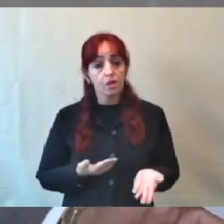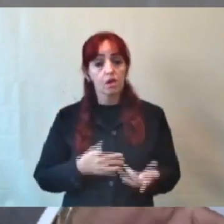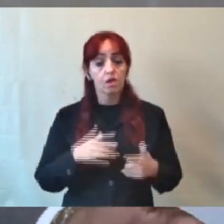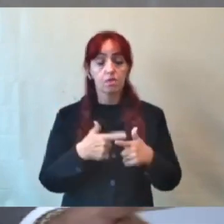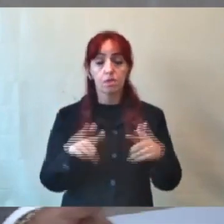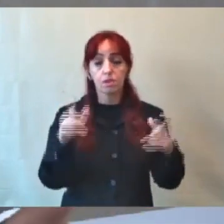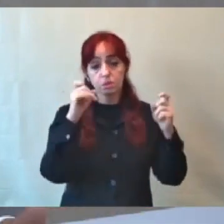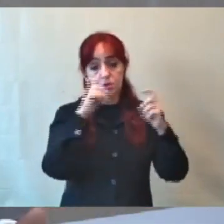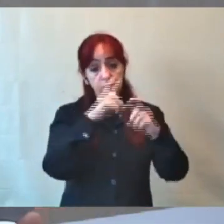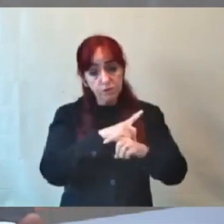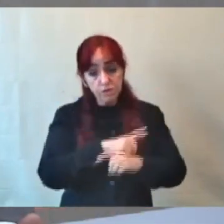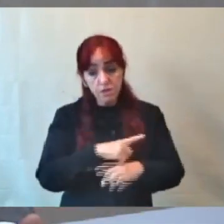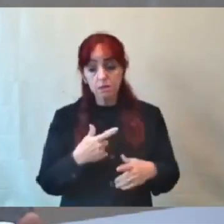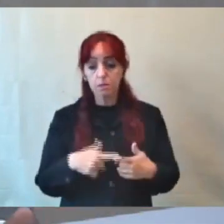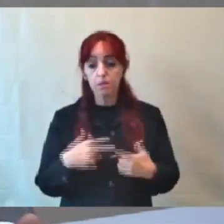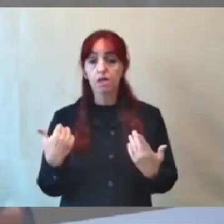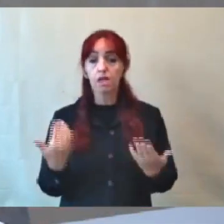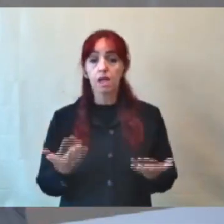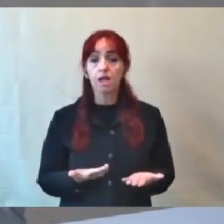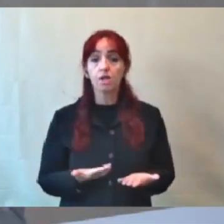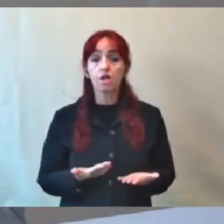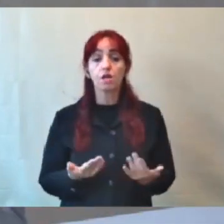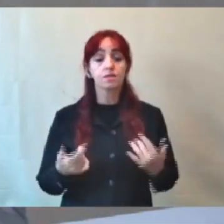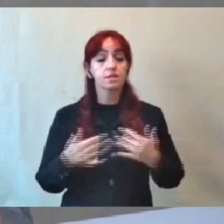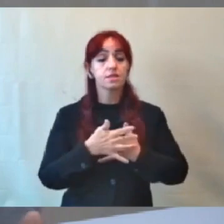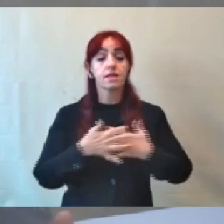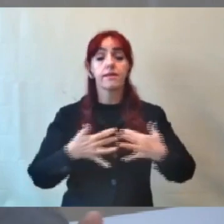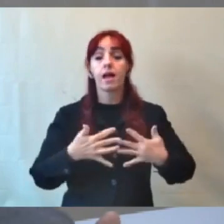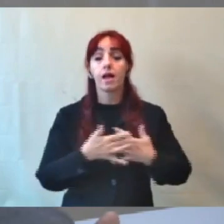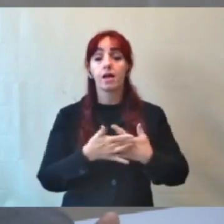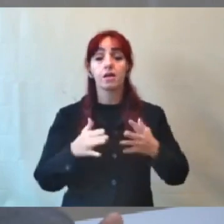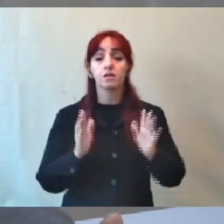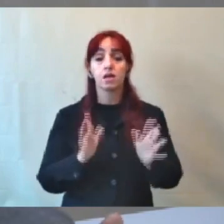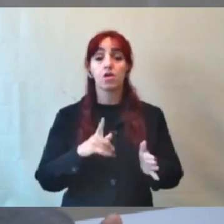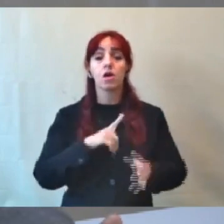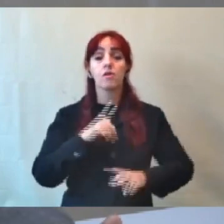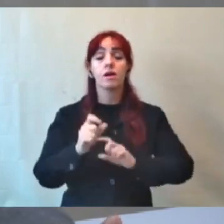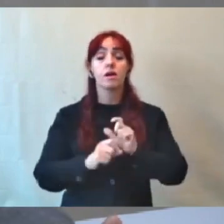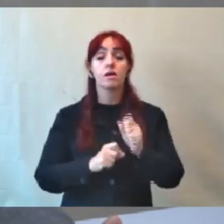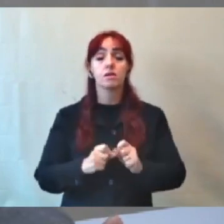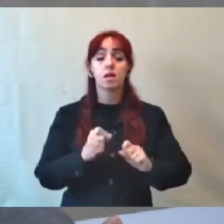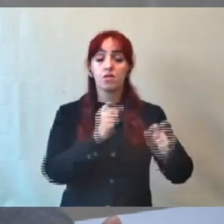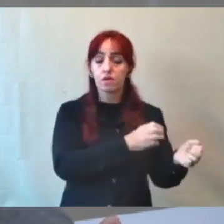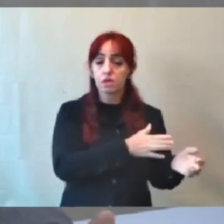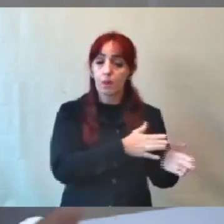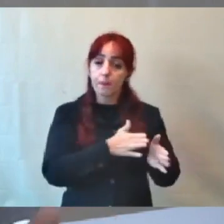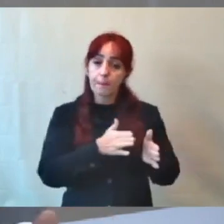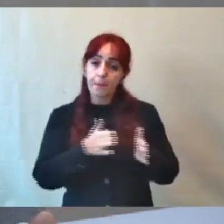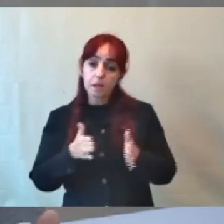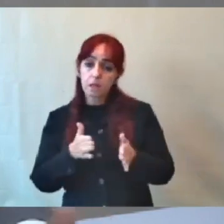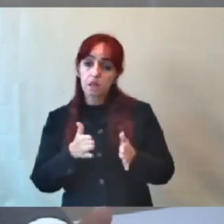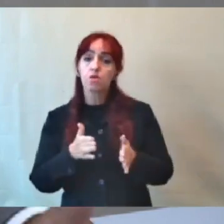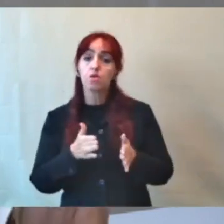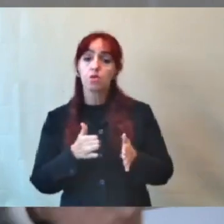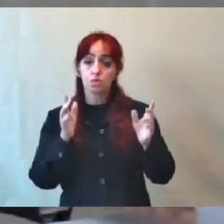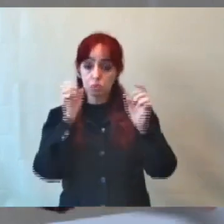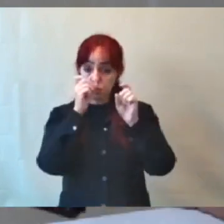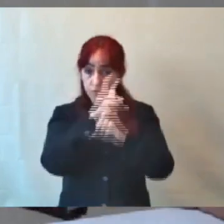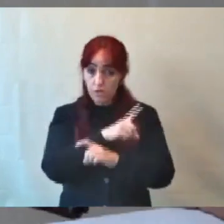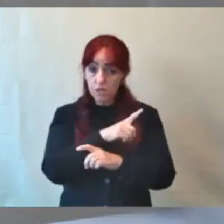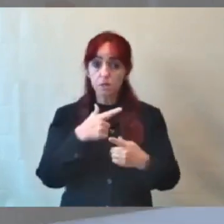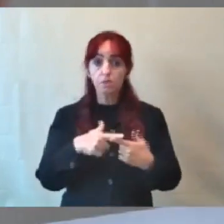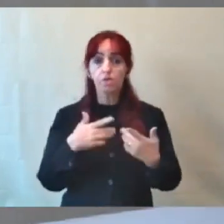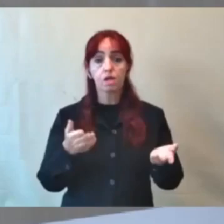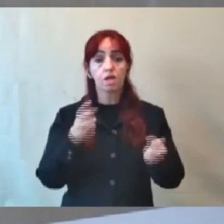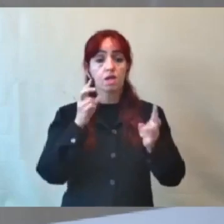a nossa cidade, agora, ela vai passar por um período muito complicado. Como assim? Nós já vimos agora que